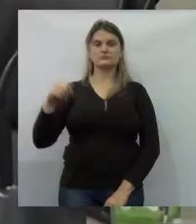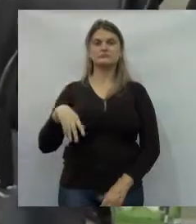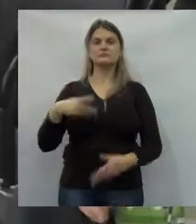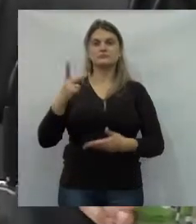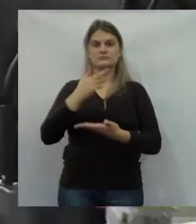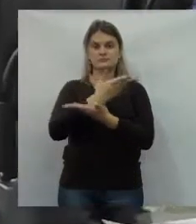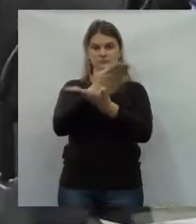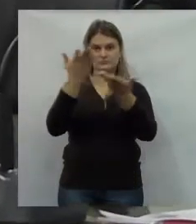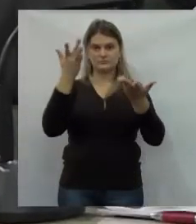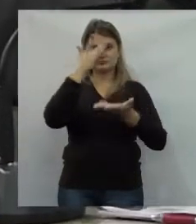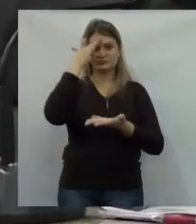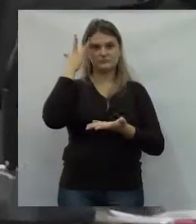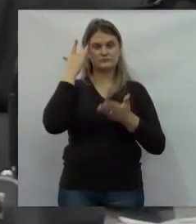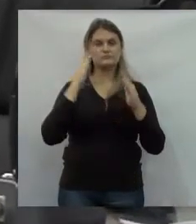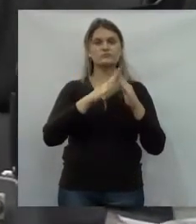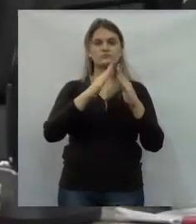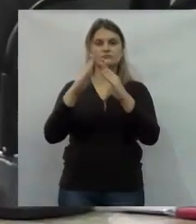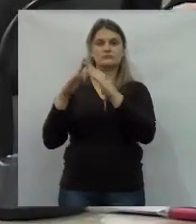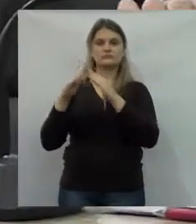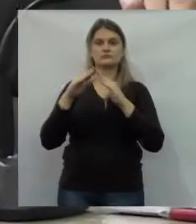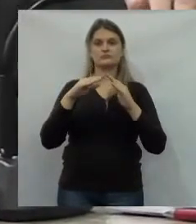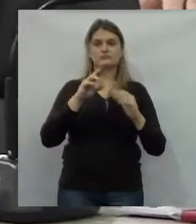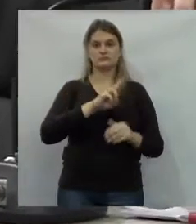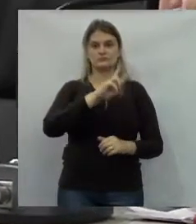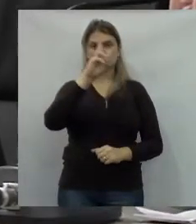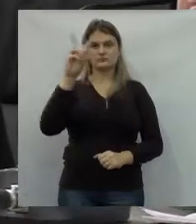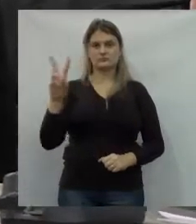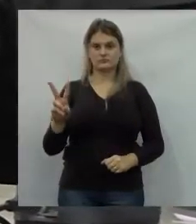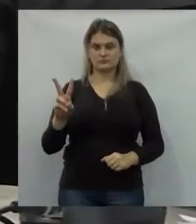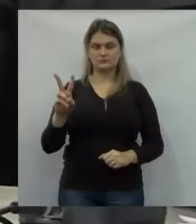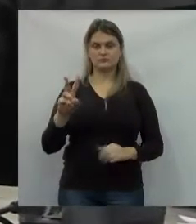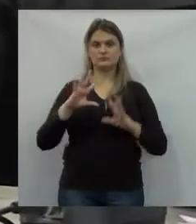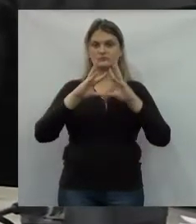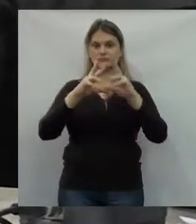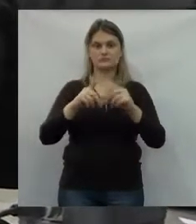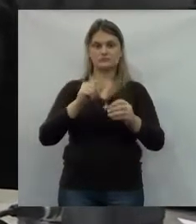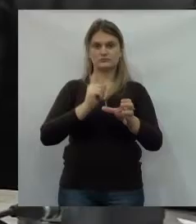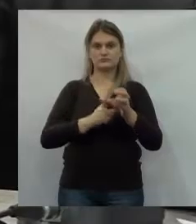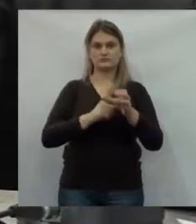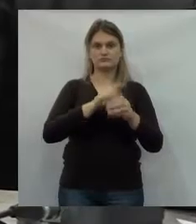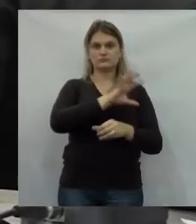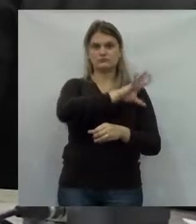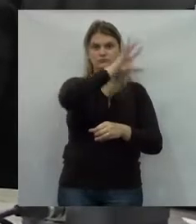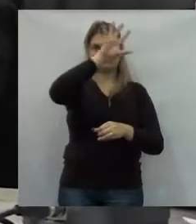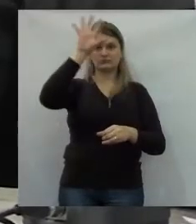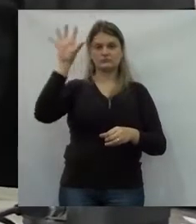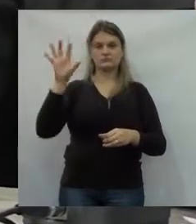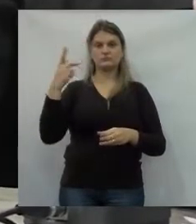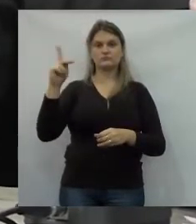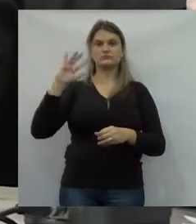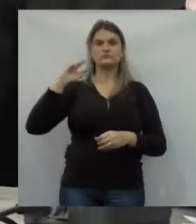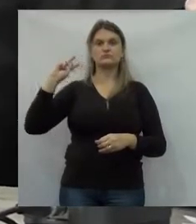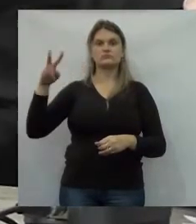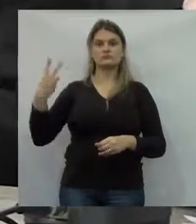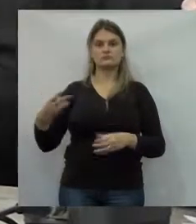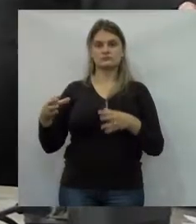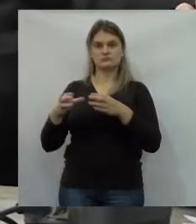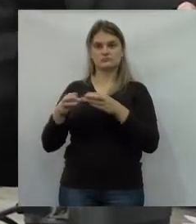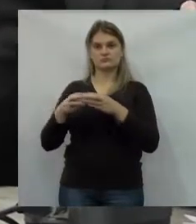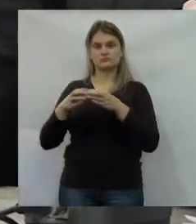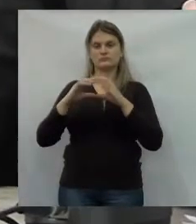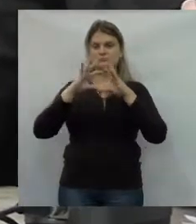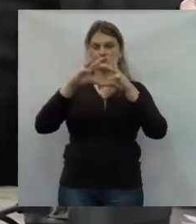Senhoras e senhores moradoras, moradores do Número Vitória, de todas as cidades da região, senhores vereadores,